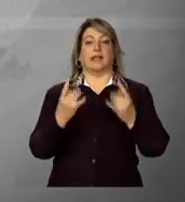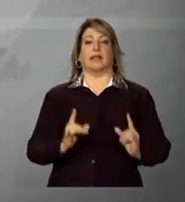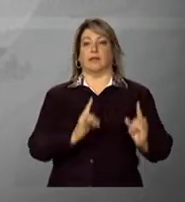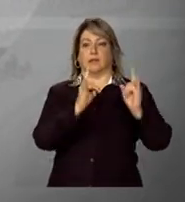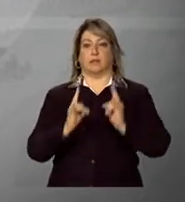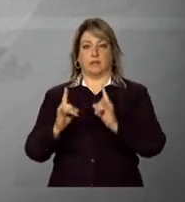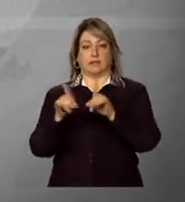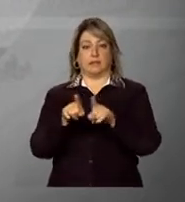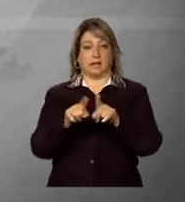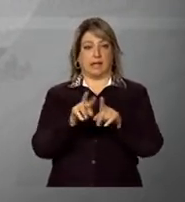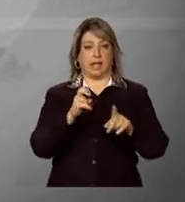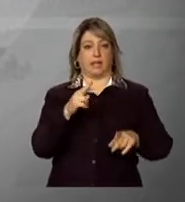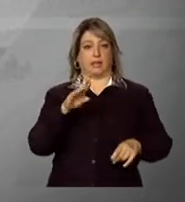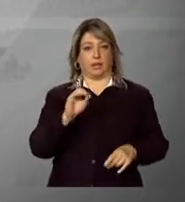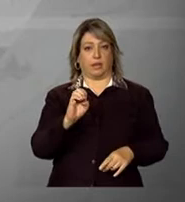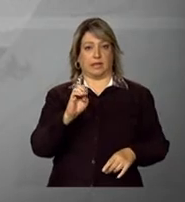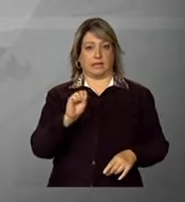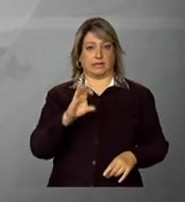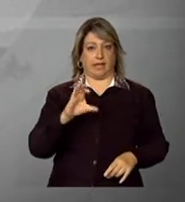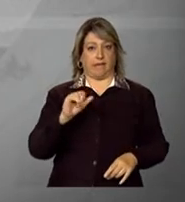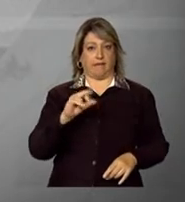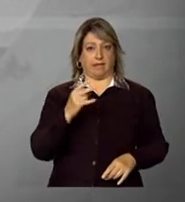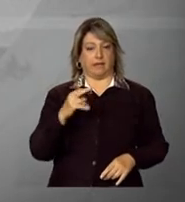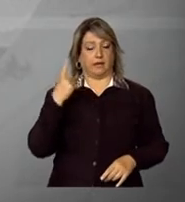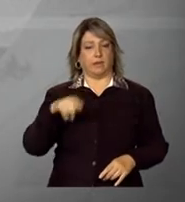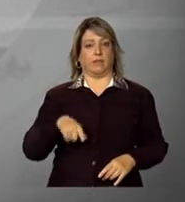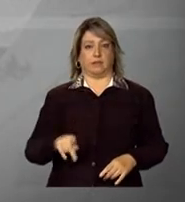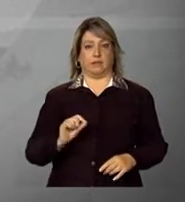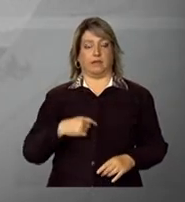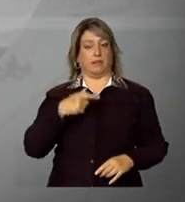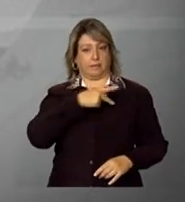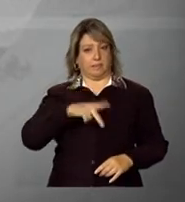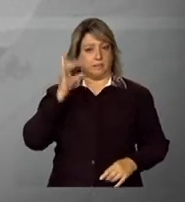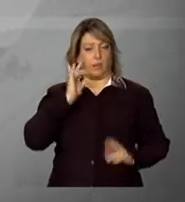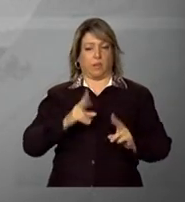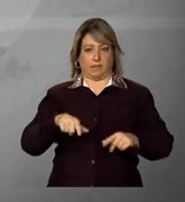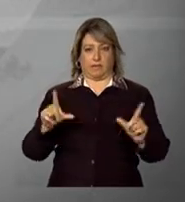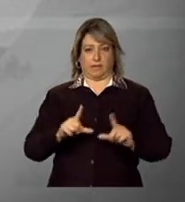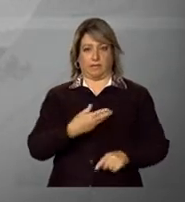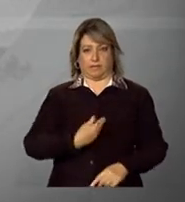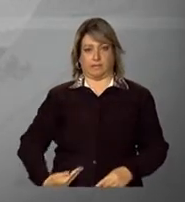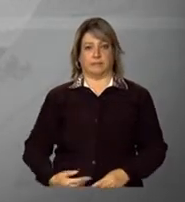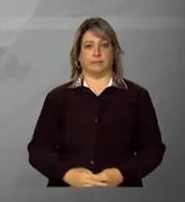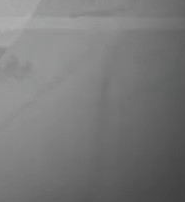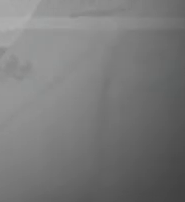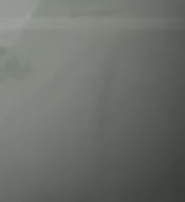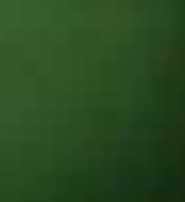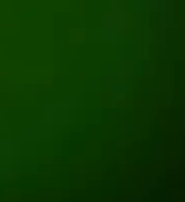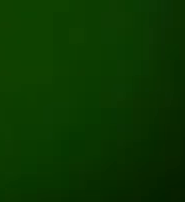retroescavadeiras pela presidenta Dilma Rousseff. Continue na NBR, a TV do Governo Federal.